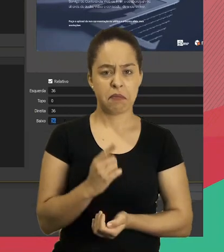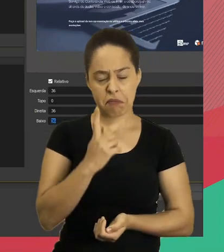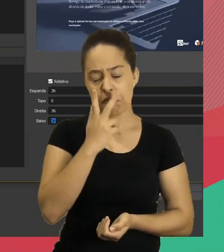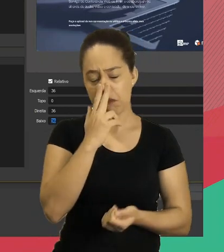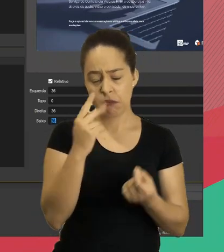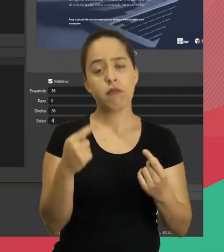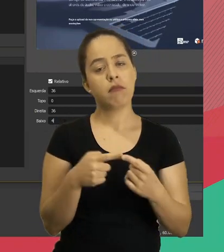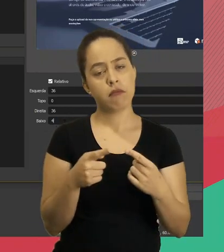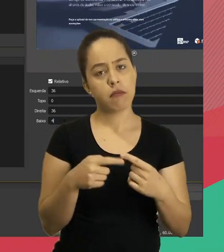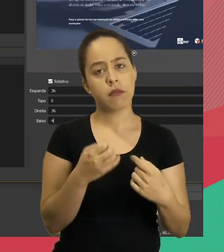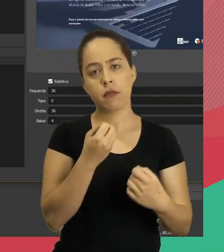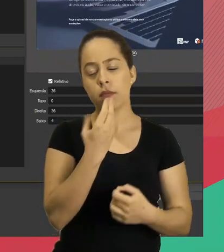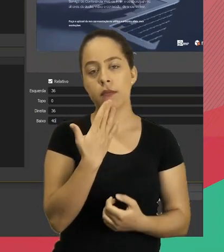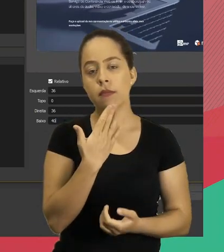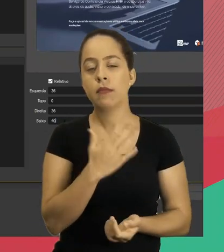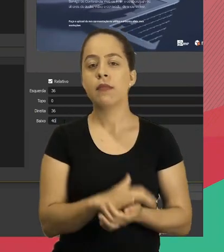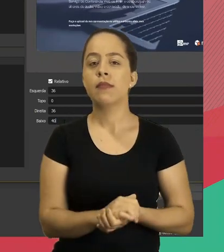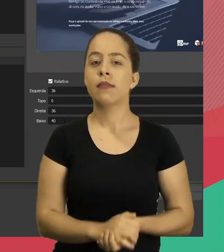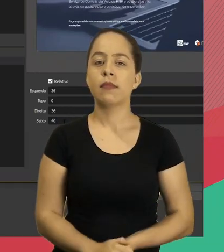Não foi suficiente.